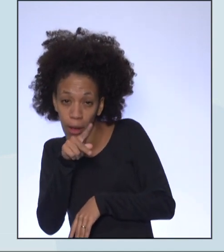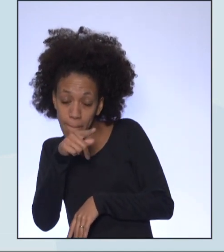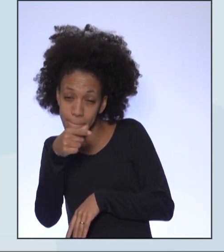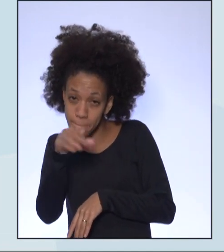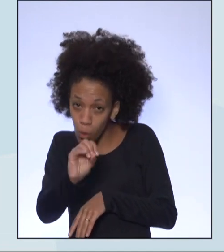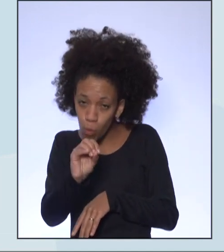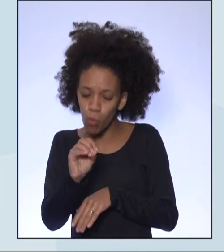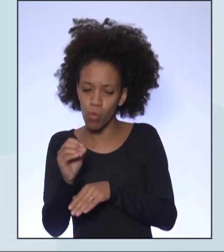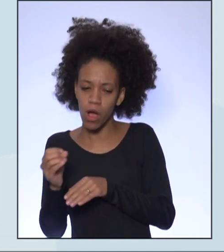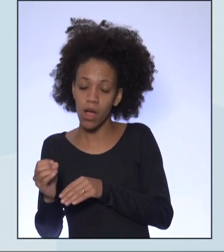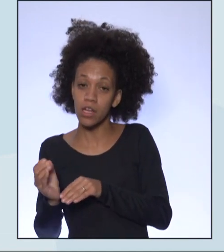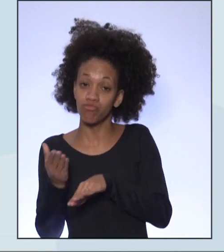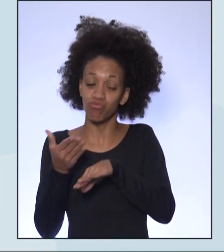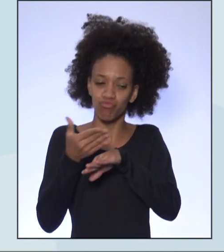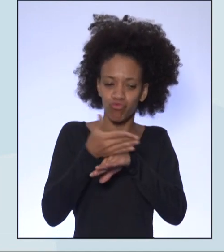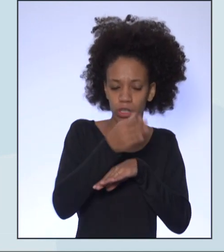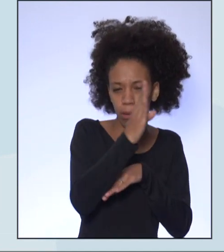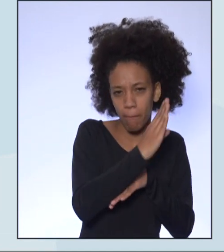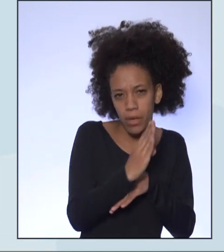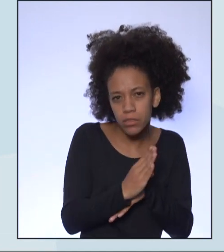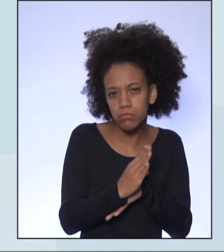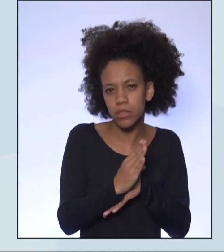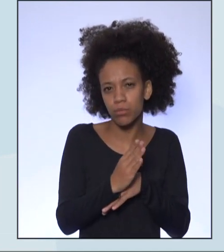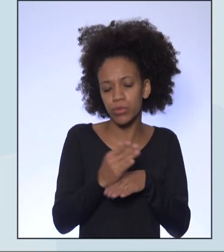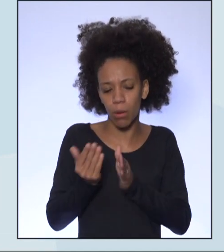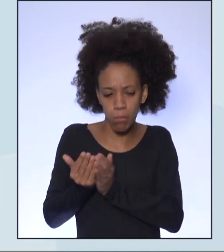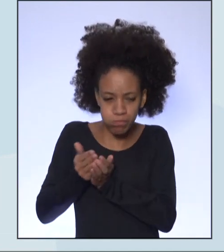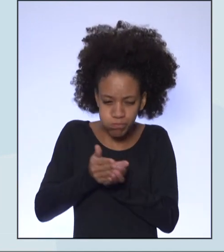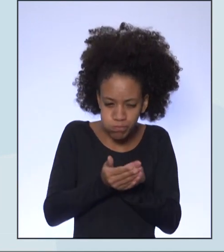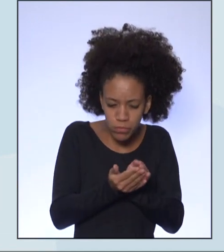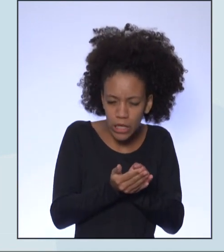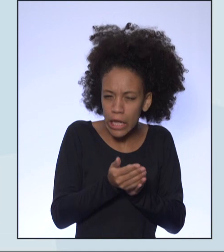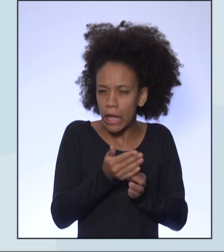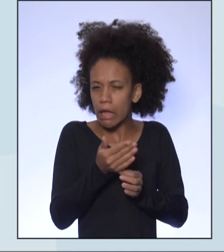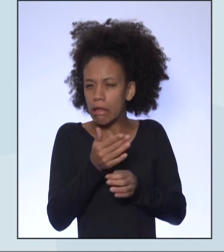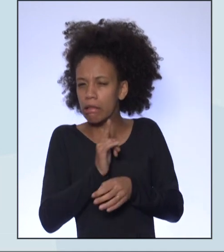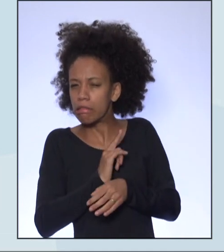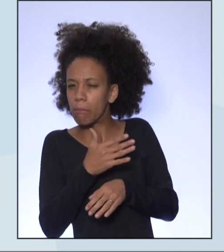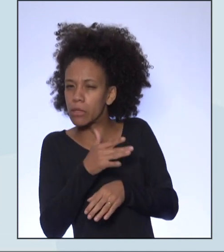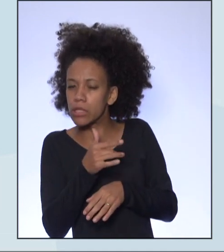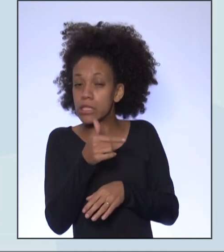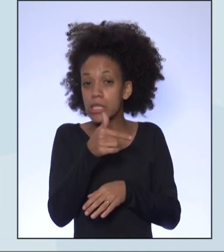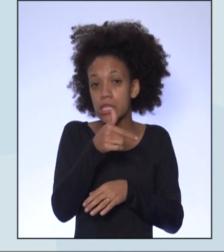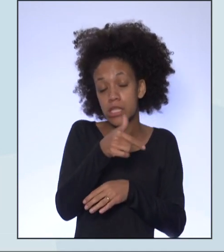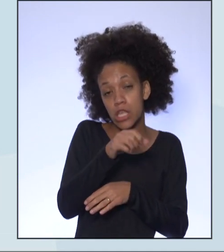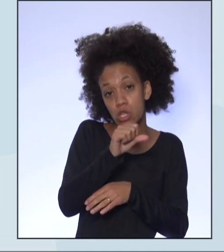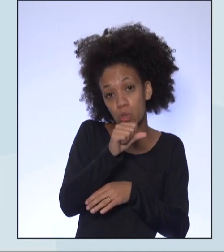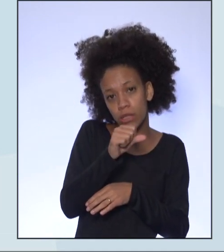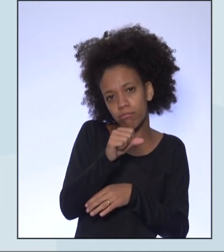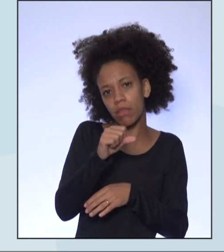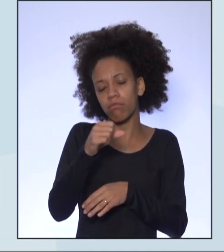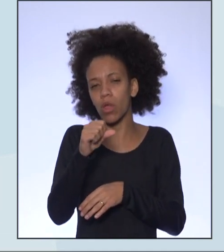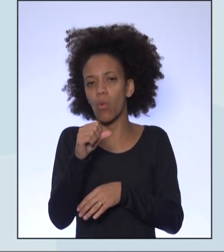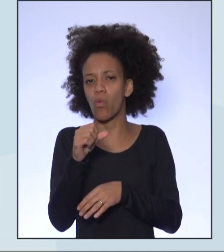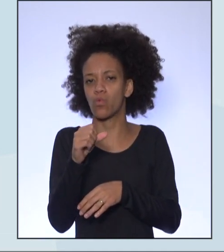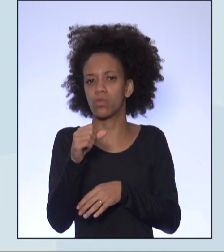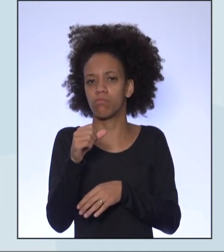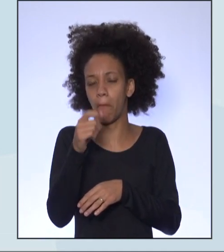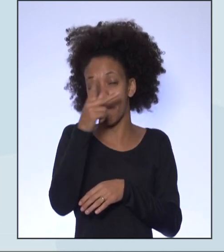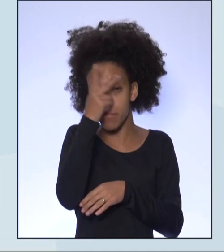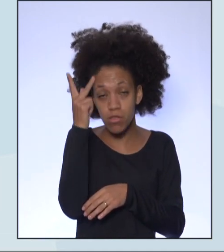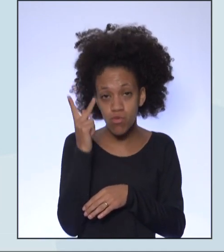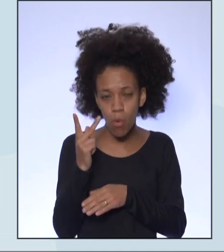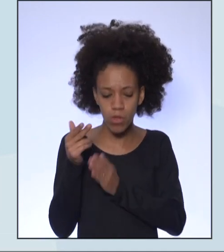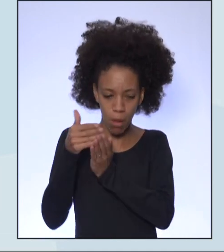E a bordo, nós temos aí 781 imigrantes que vão ser destinados à lavoura, principalmente